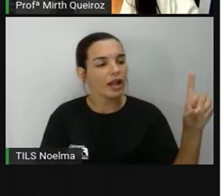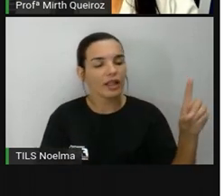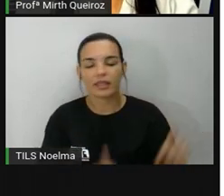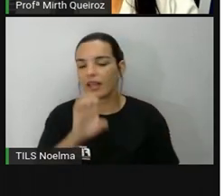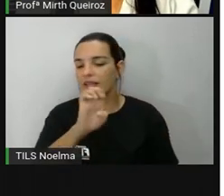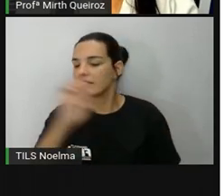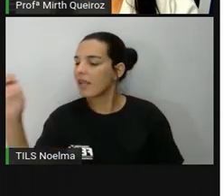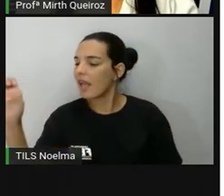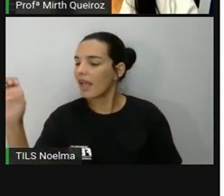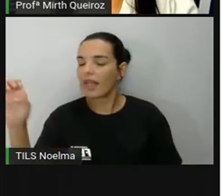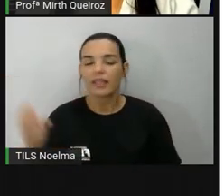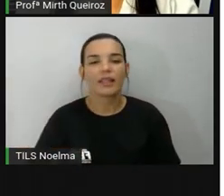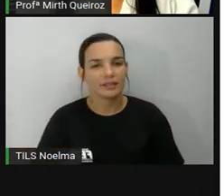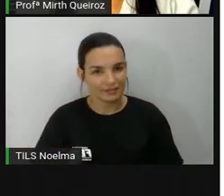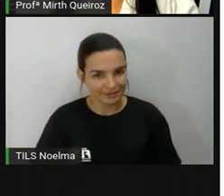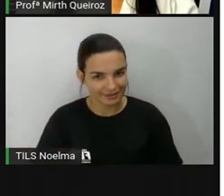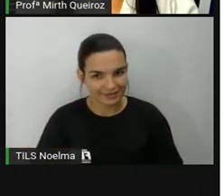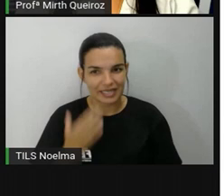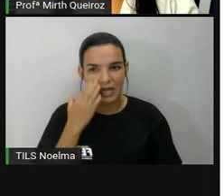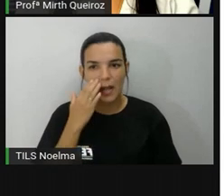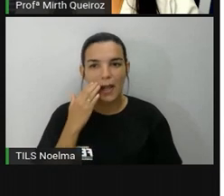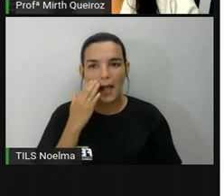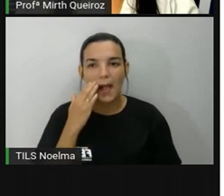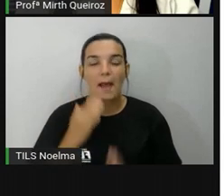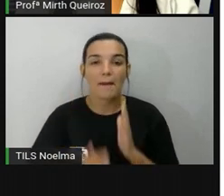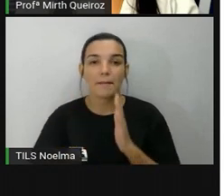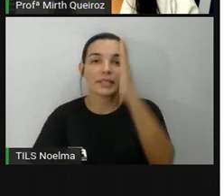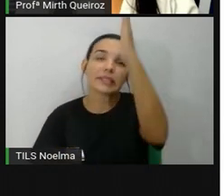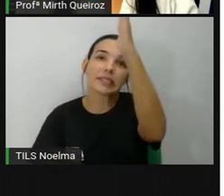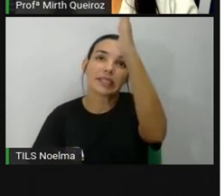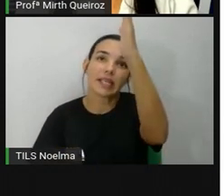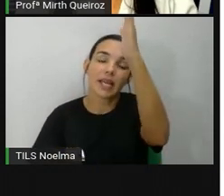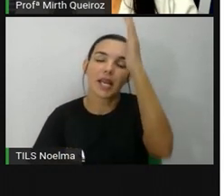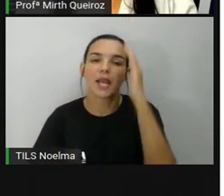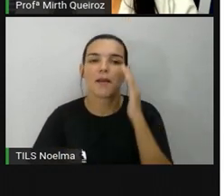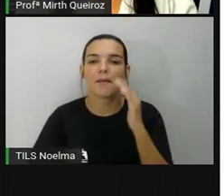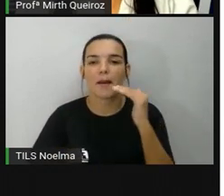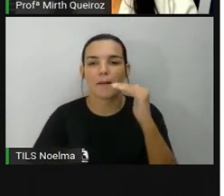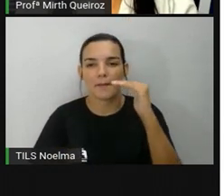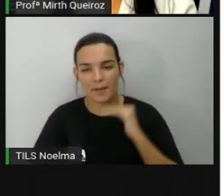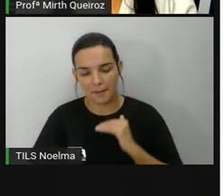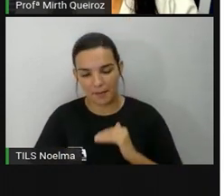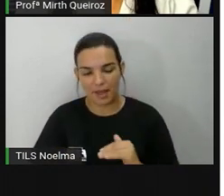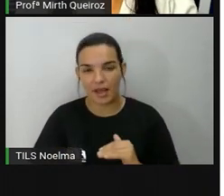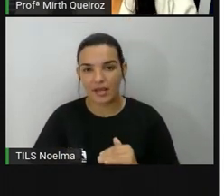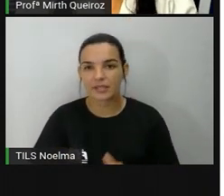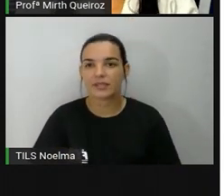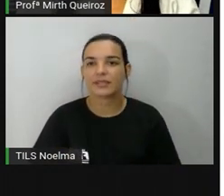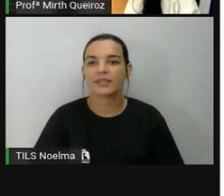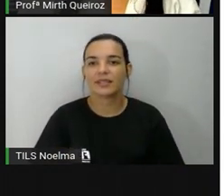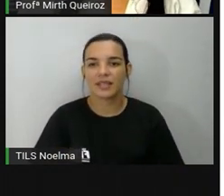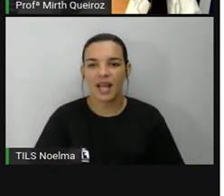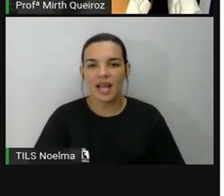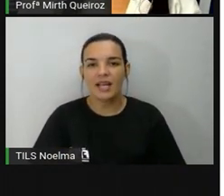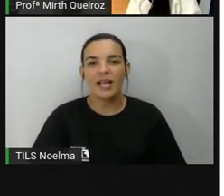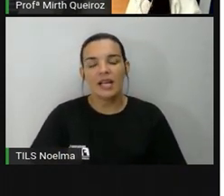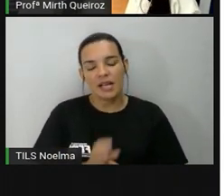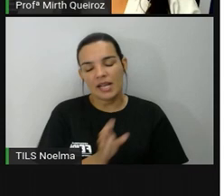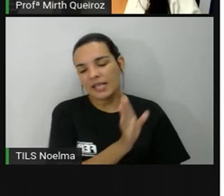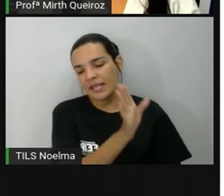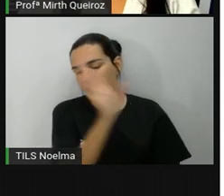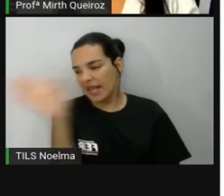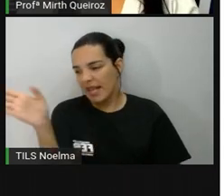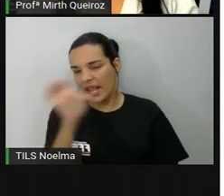direita, mas se ela fosse aí para o sentido contrário à casa de Ana, ela poderia virar aí à